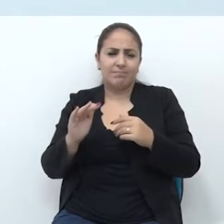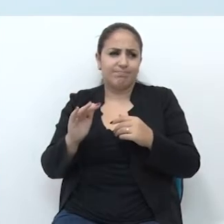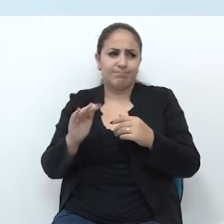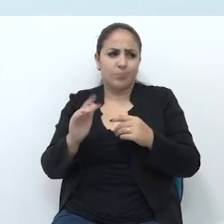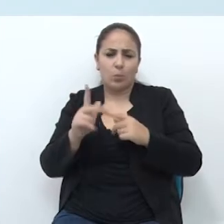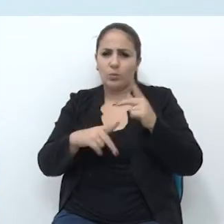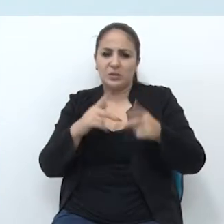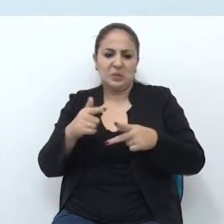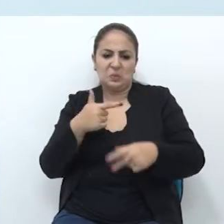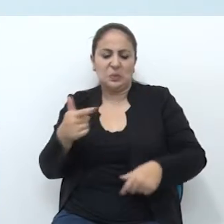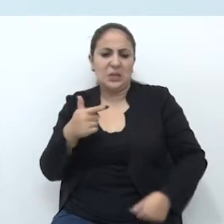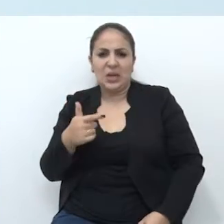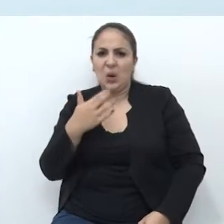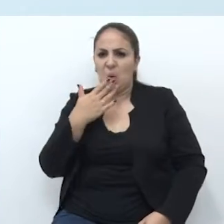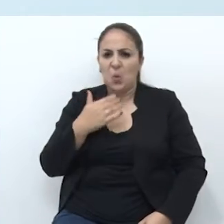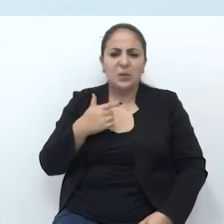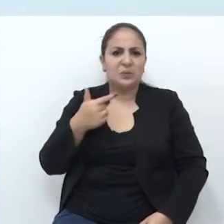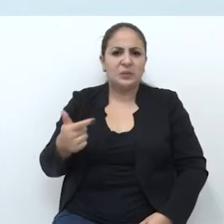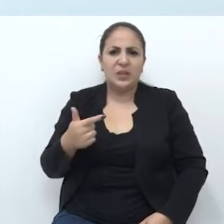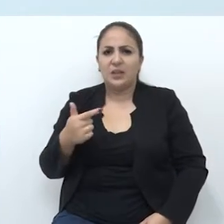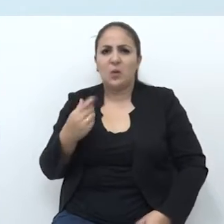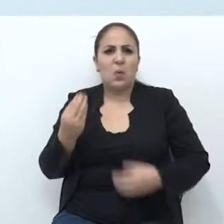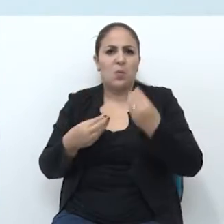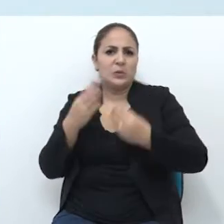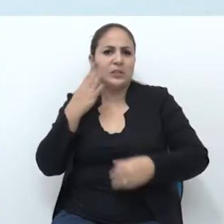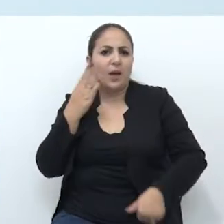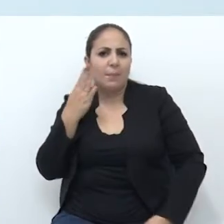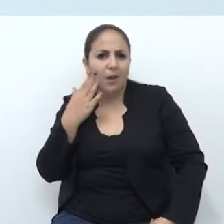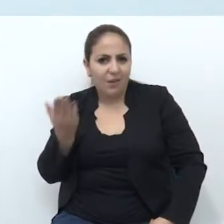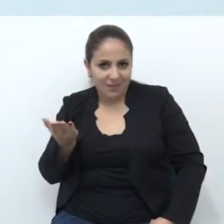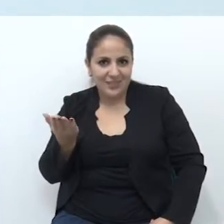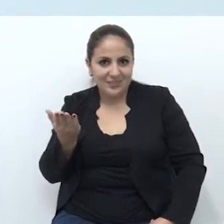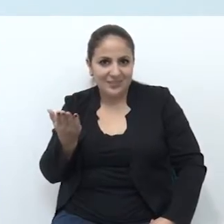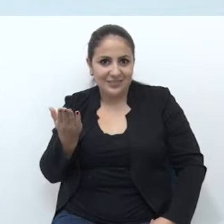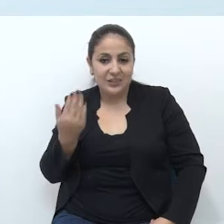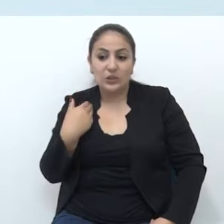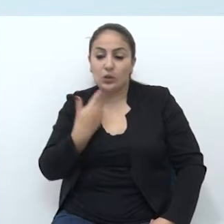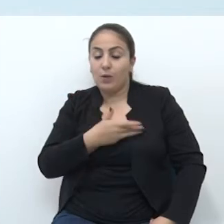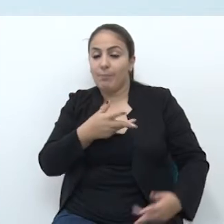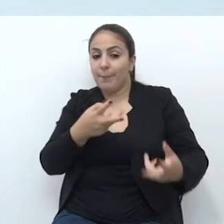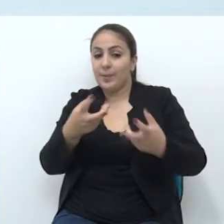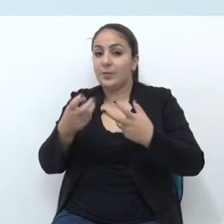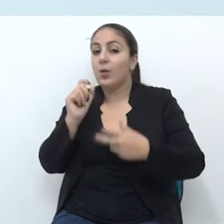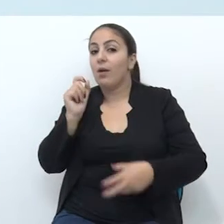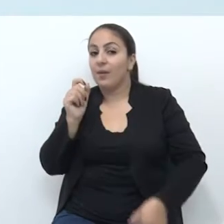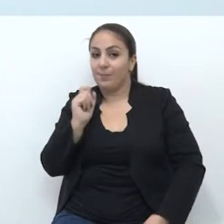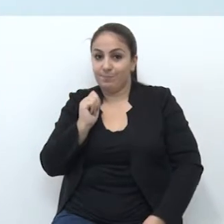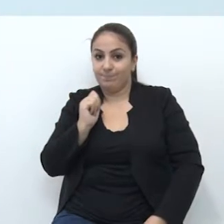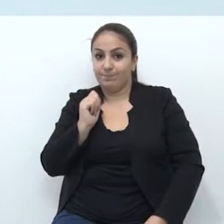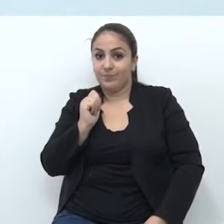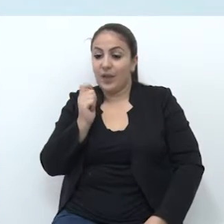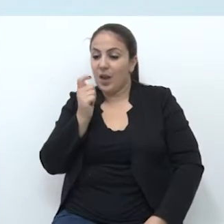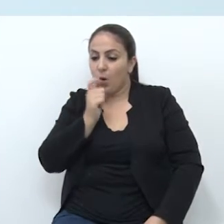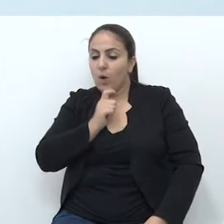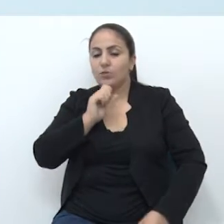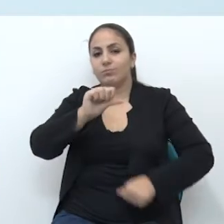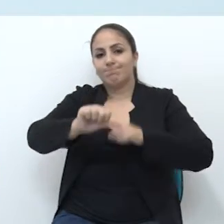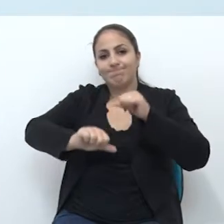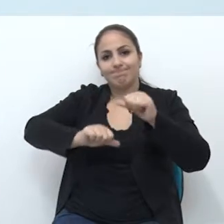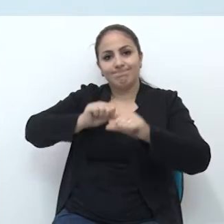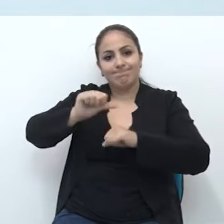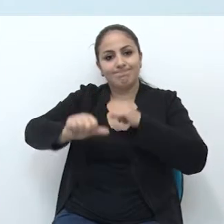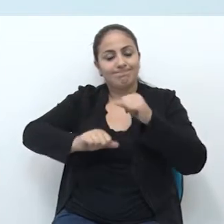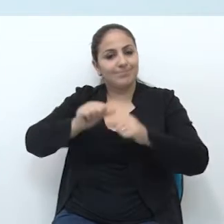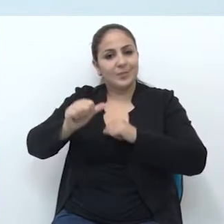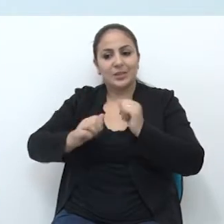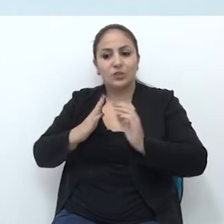indiscriminadamente. não tem raça, não tem cor, não tem classe social. E é o que a gente percebe, eu acho, que é essa mudança